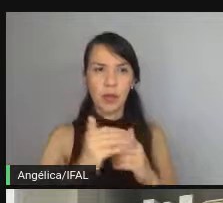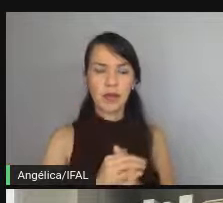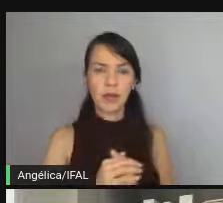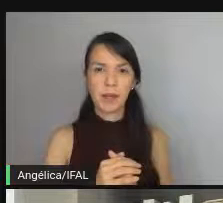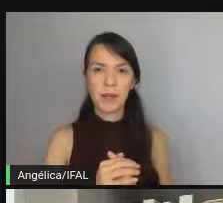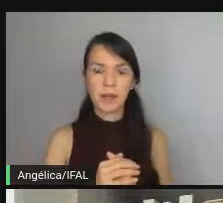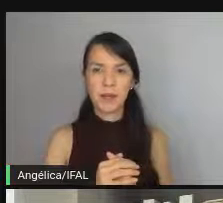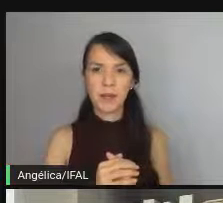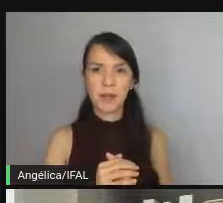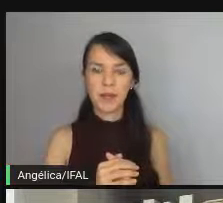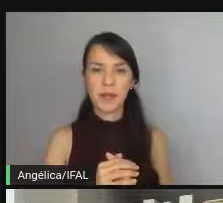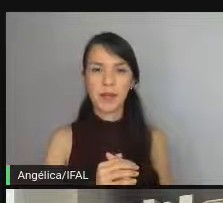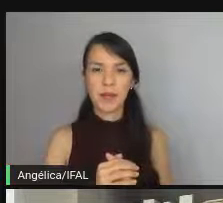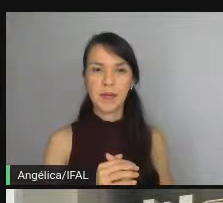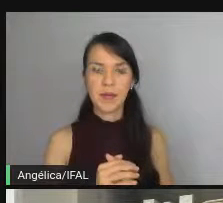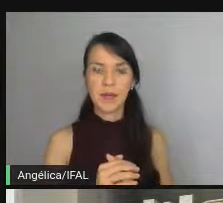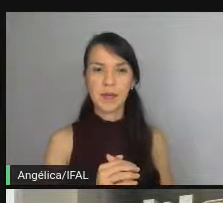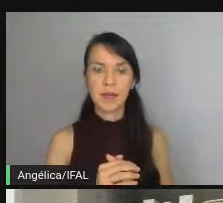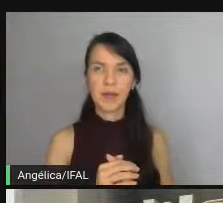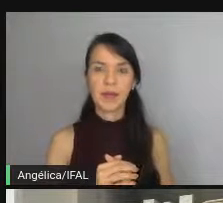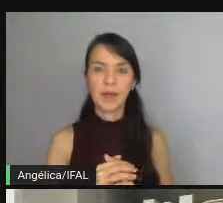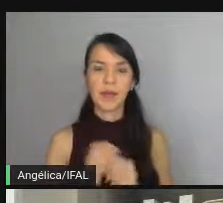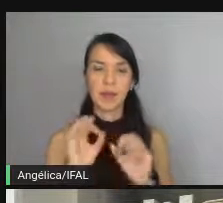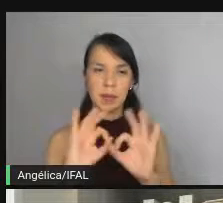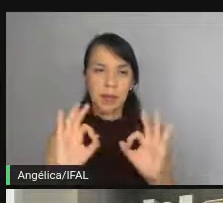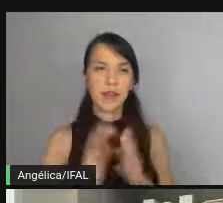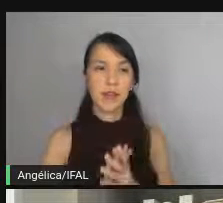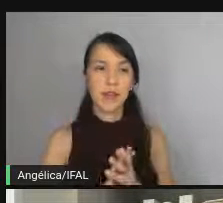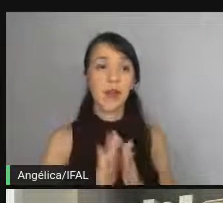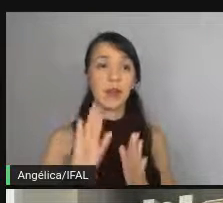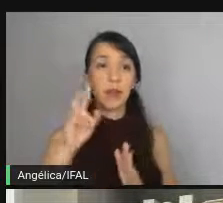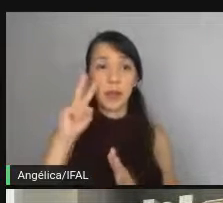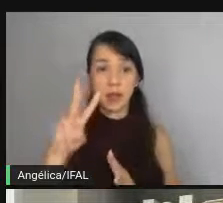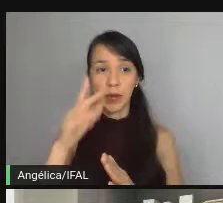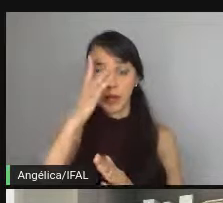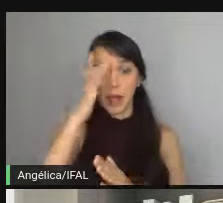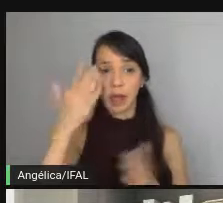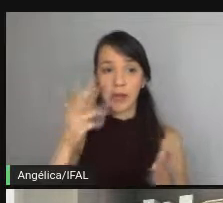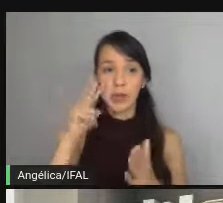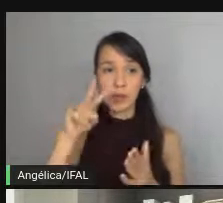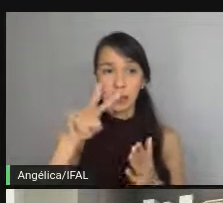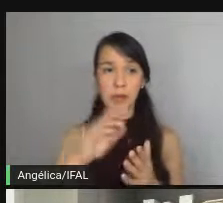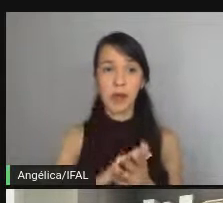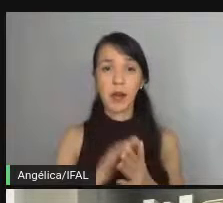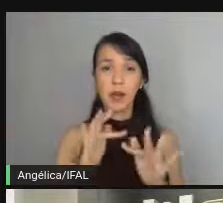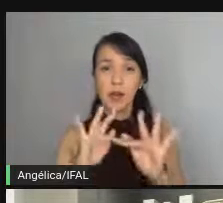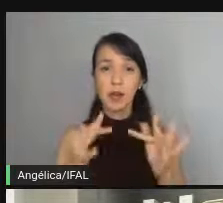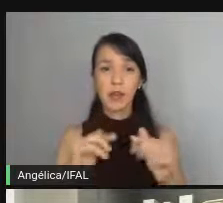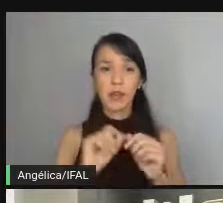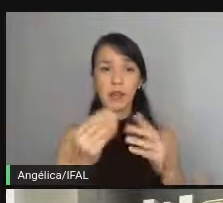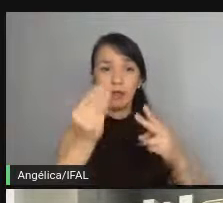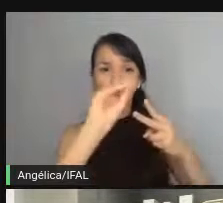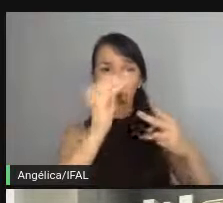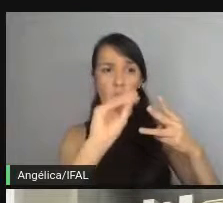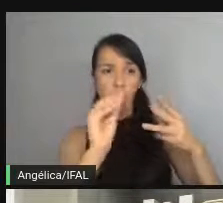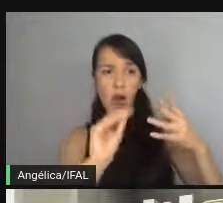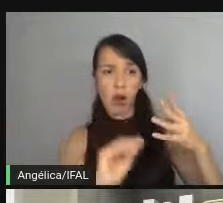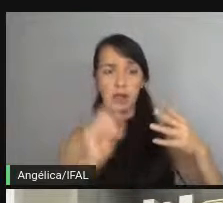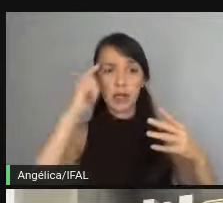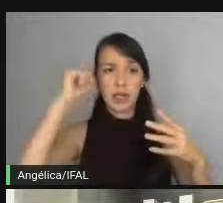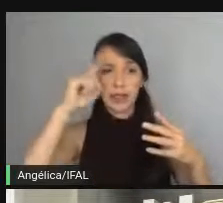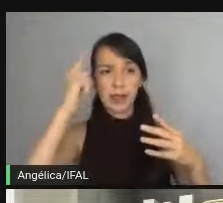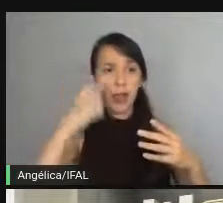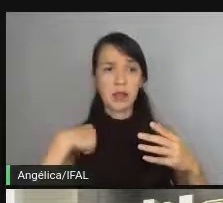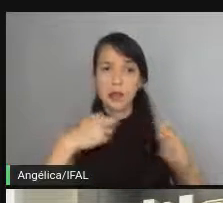um ponto de partida aí. Perfeito. Então, aqui, pessoal, se vocês perceberem, eu simplesmente fui jogando as ideias, eu não